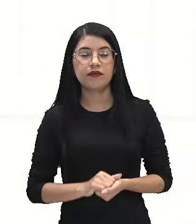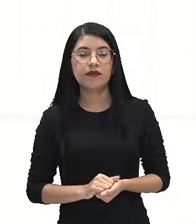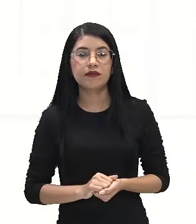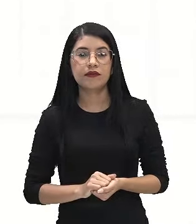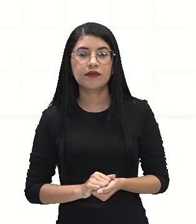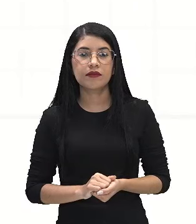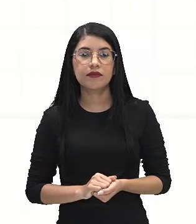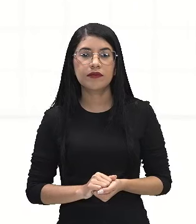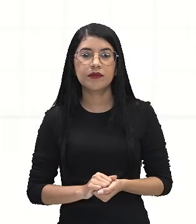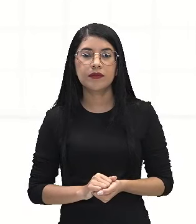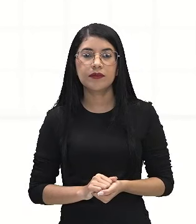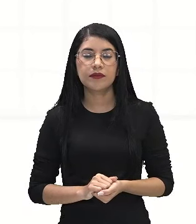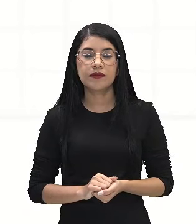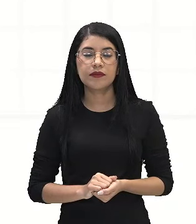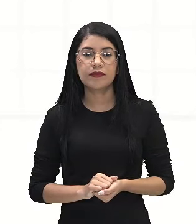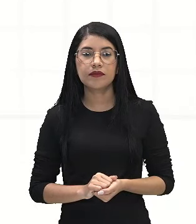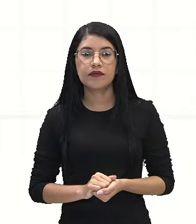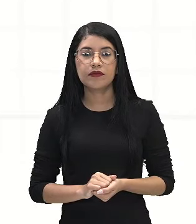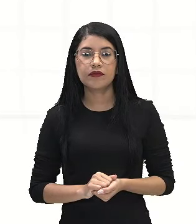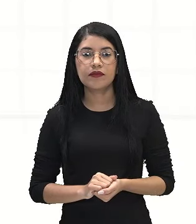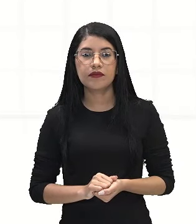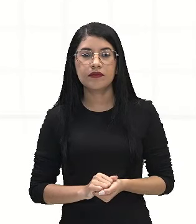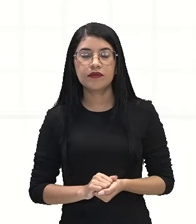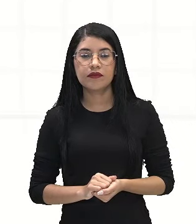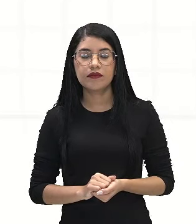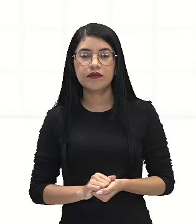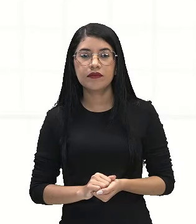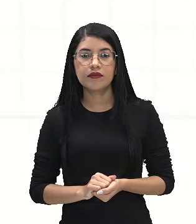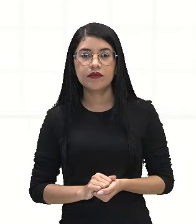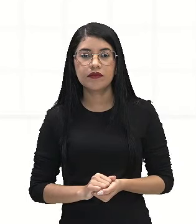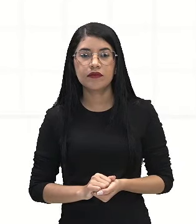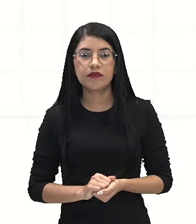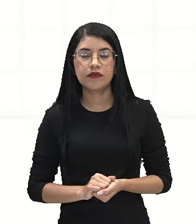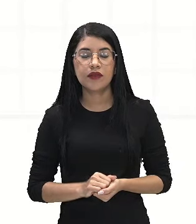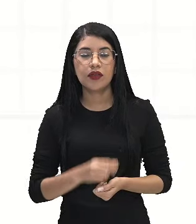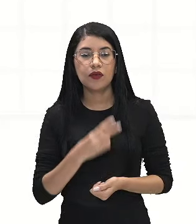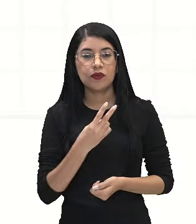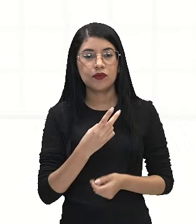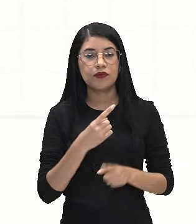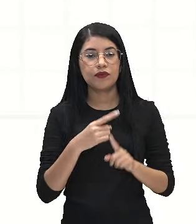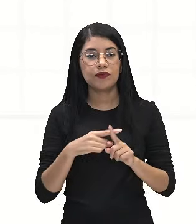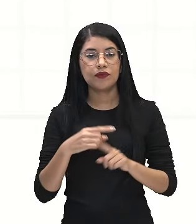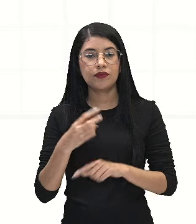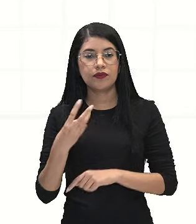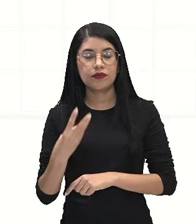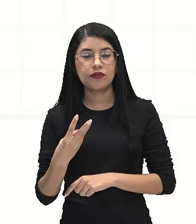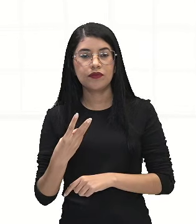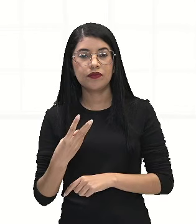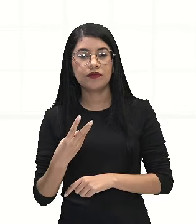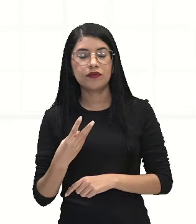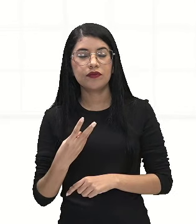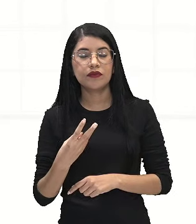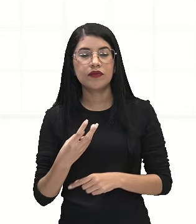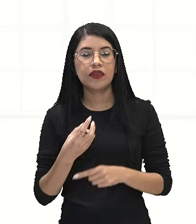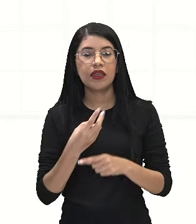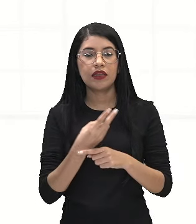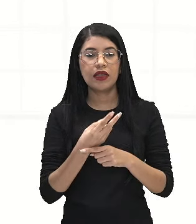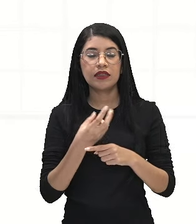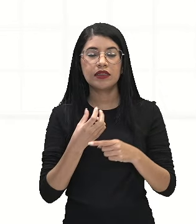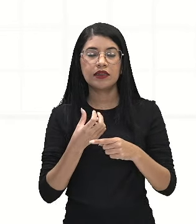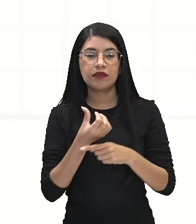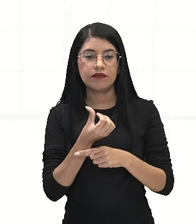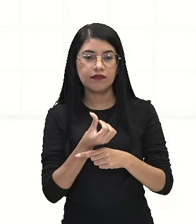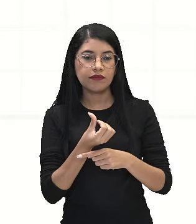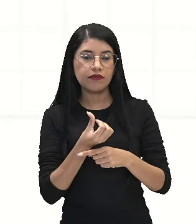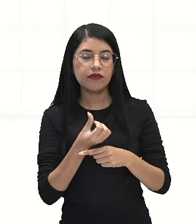Só mostrar o resultado aqui. 2 vezes 3 vai ser igual a 6, e 5 vezes 5 vai ser igual a 25.